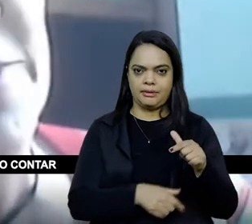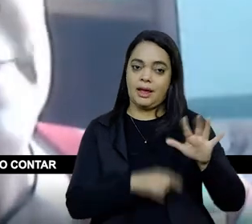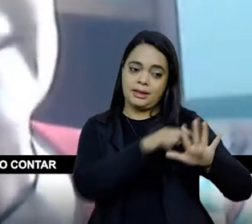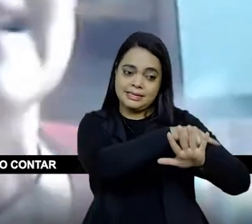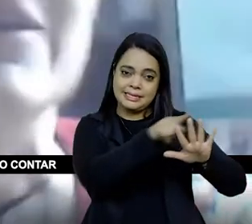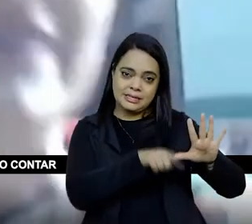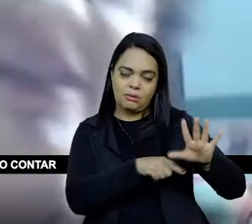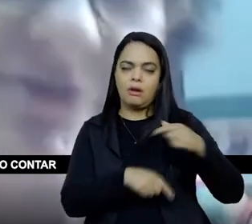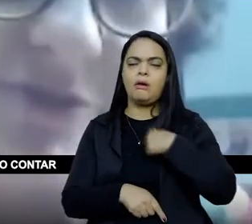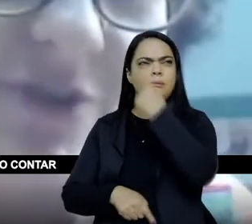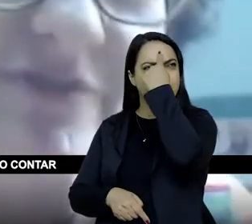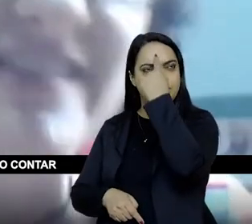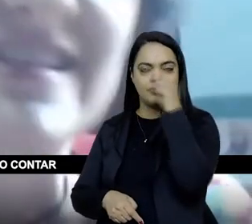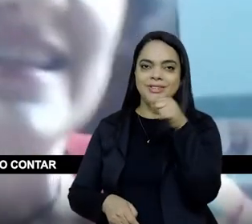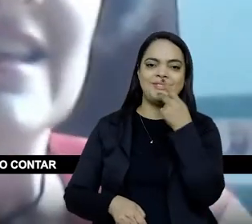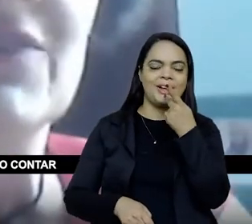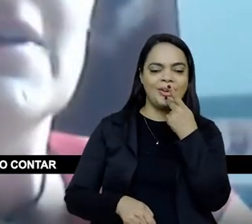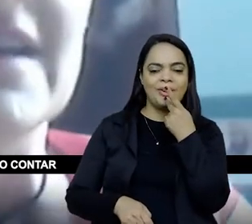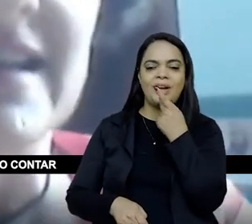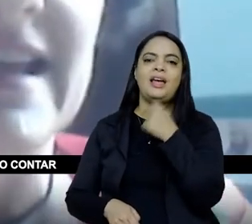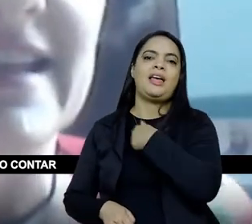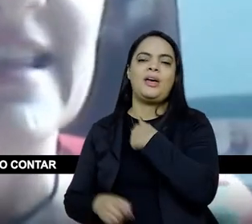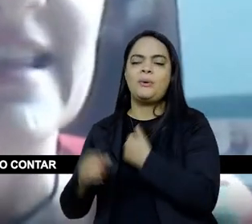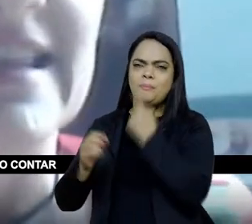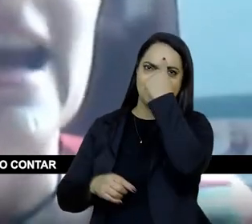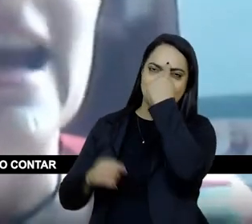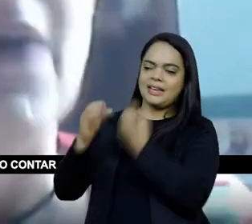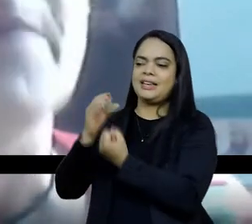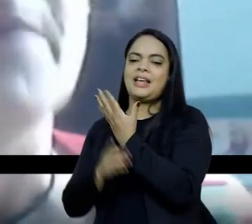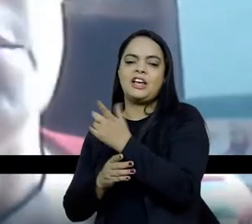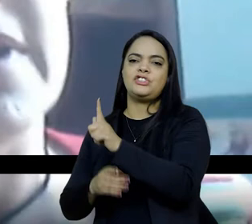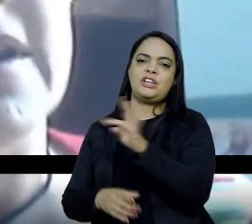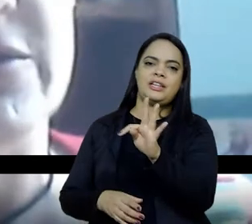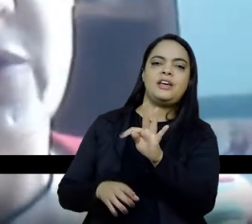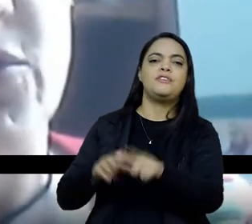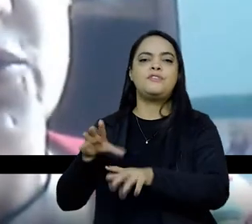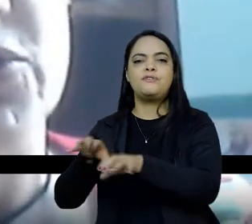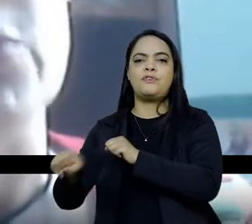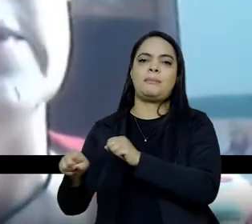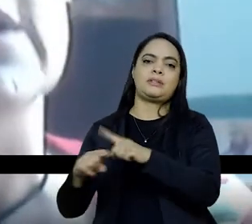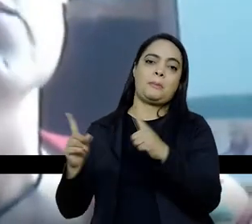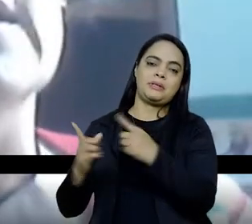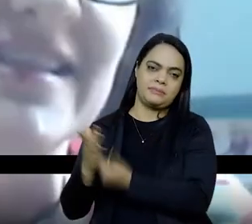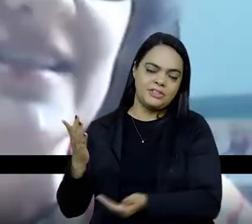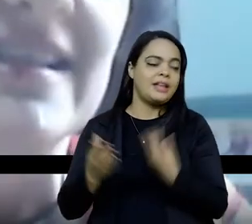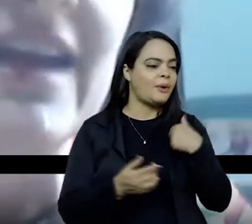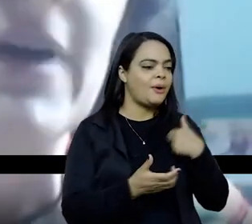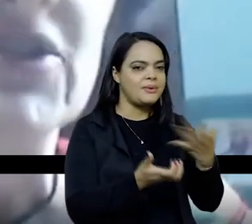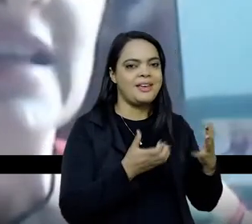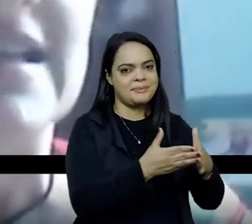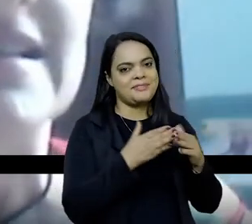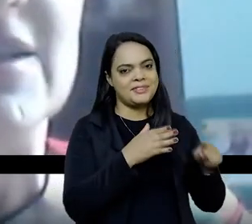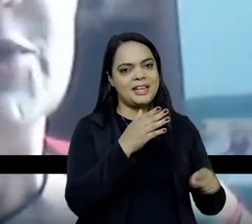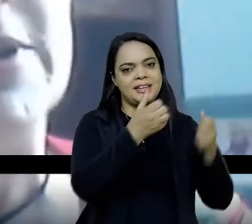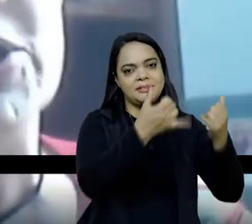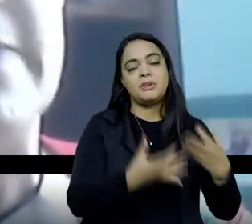GT de formação e aí foi o voto vencido, e tal, então contar como que isso foi constituído, eu acho